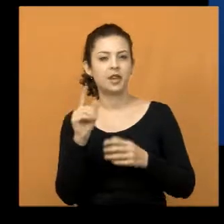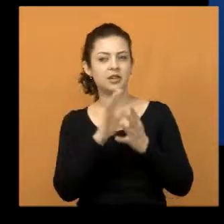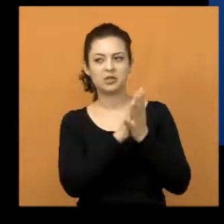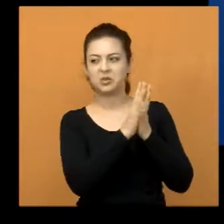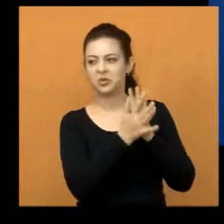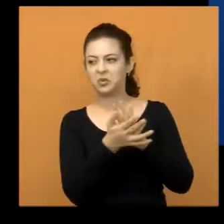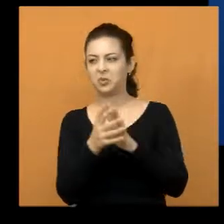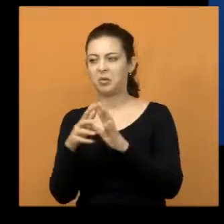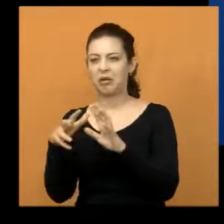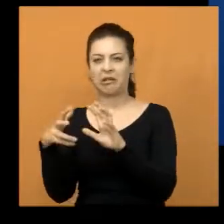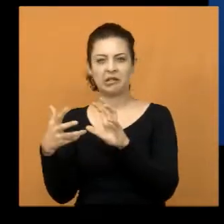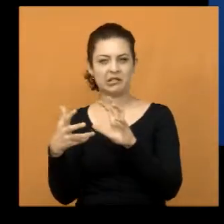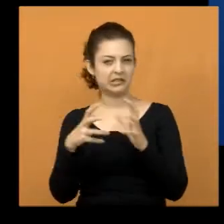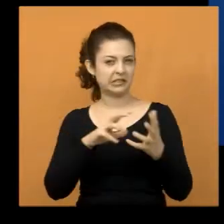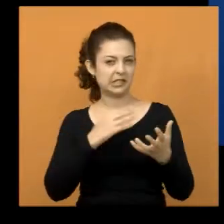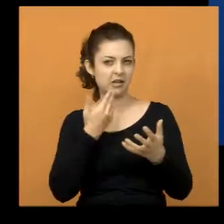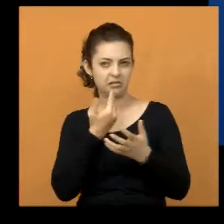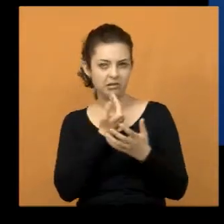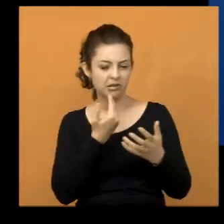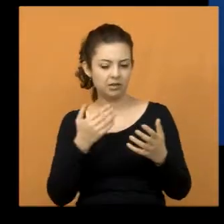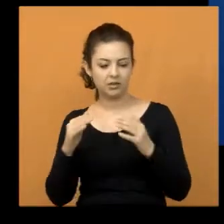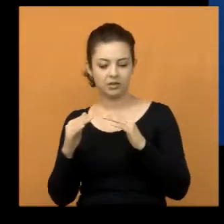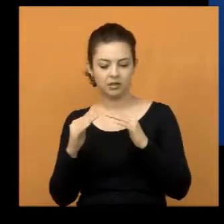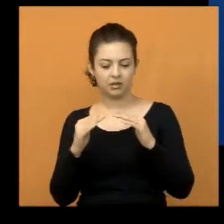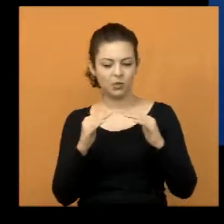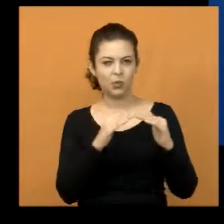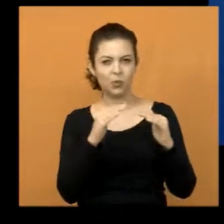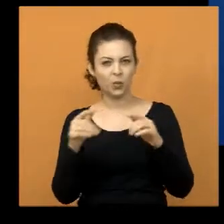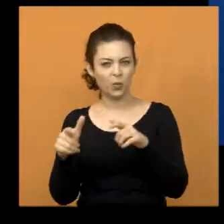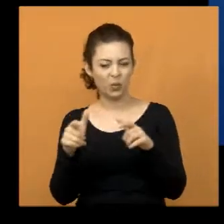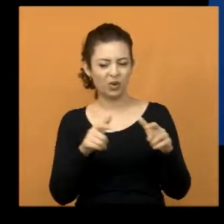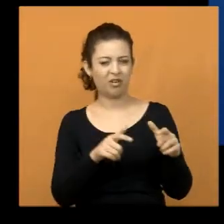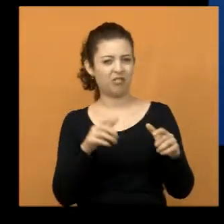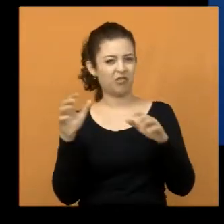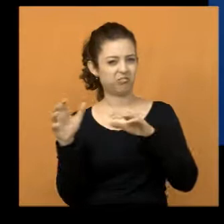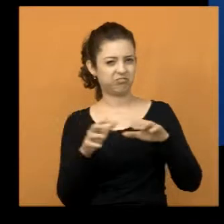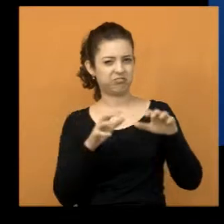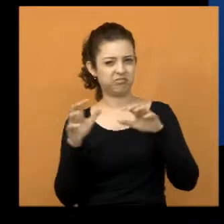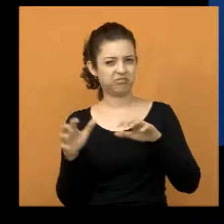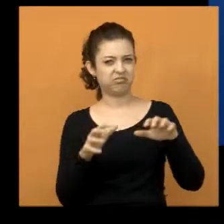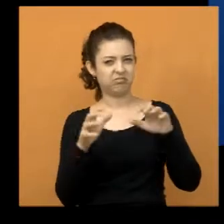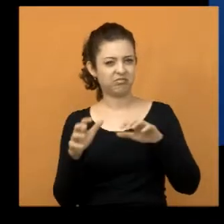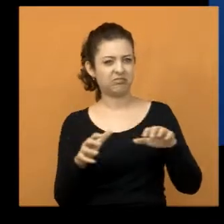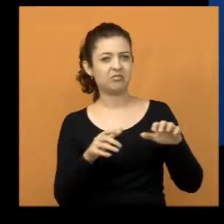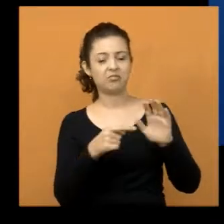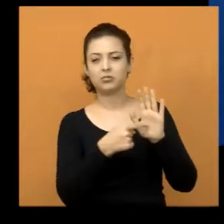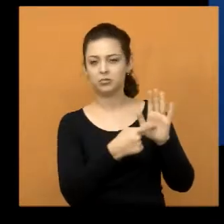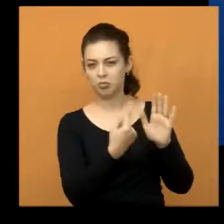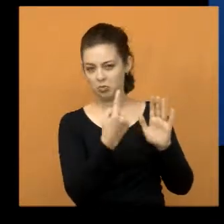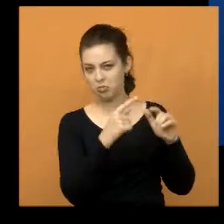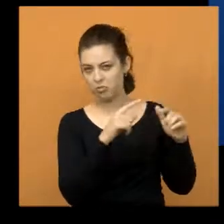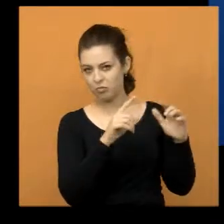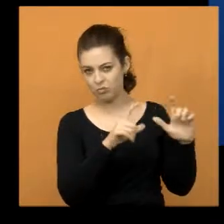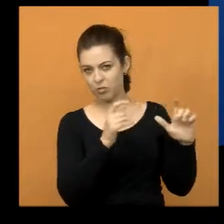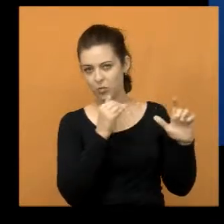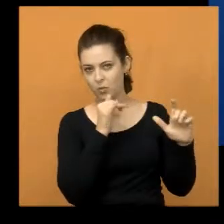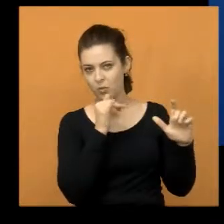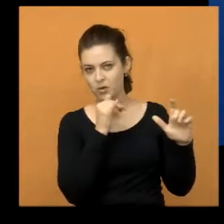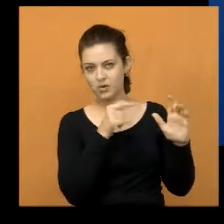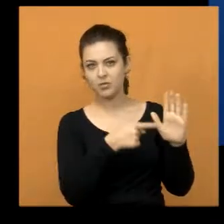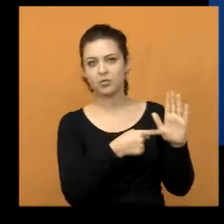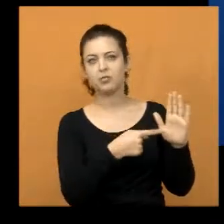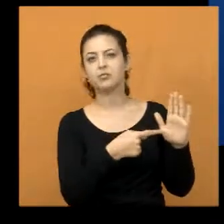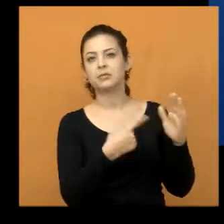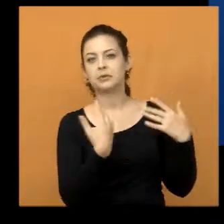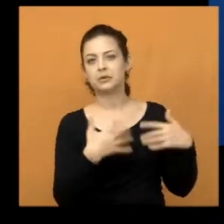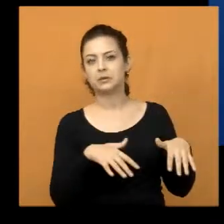vários bairros da cidade, na verdade. Foi muito forte a destruição, e ali eu estou mostrando uma das fotos, do trabalho